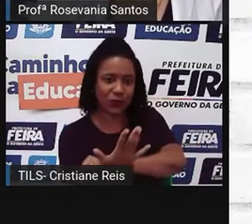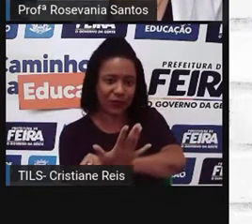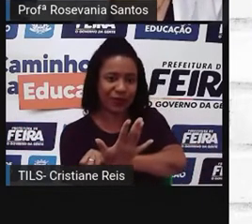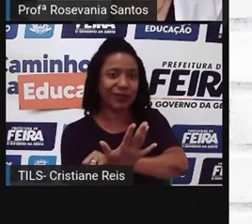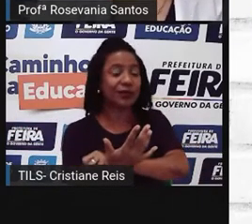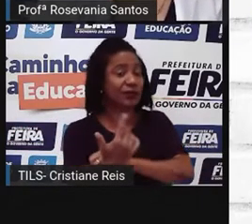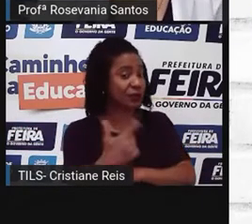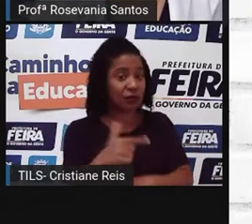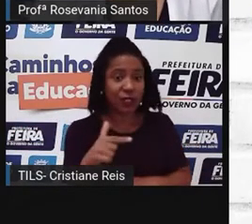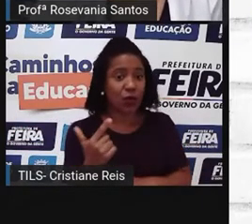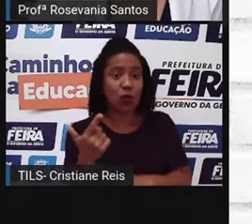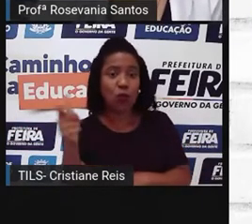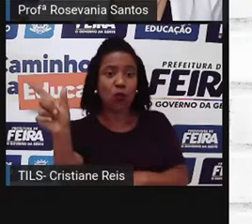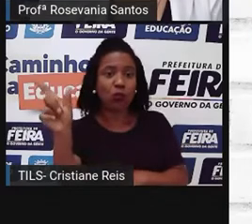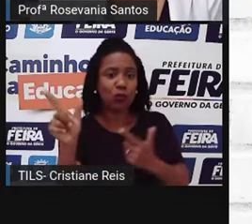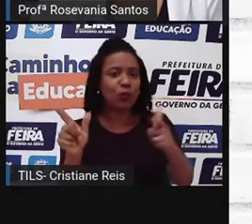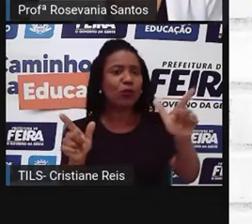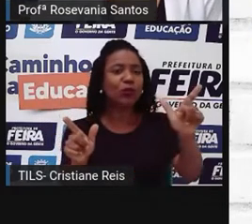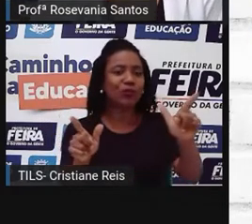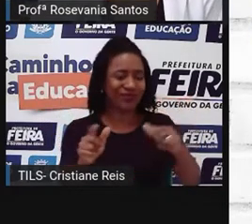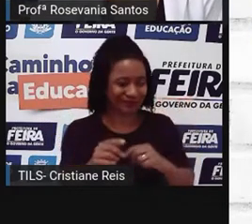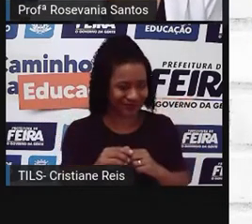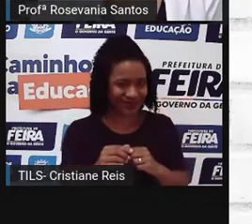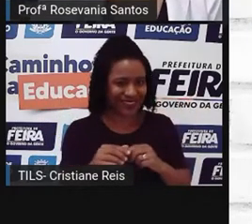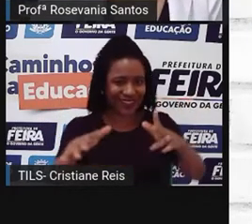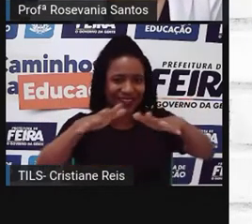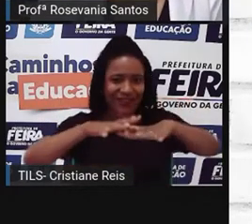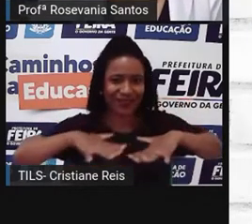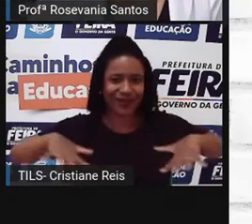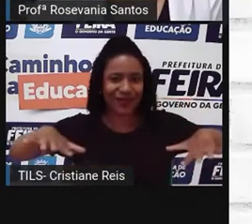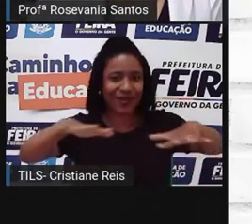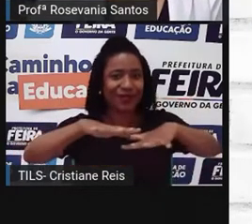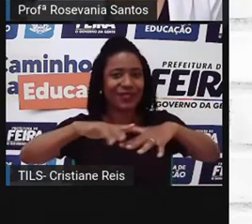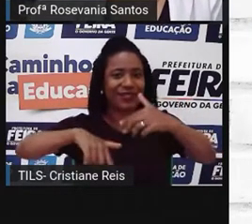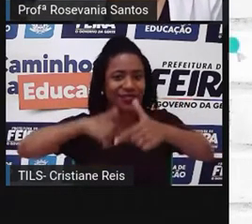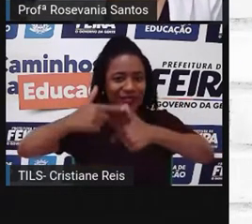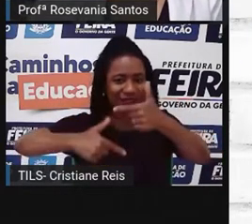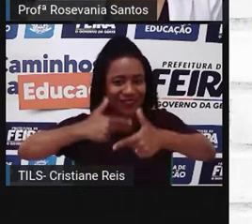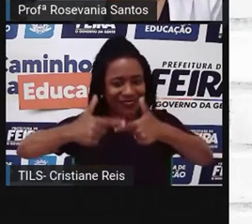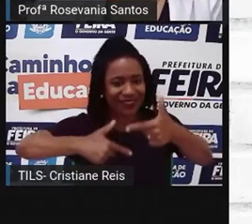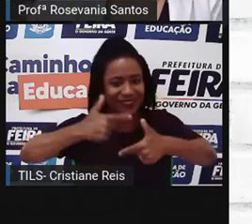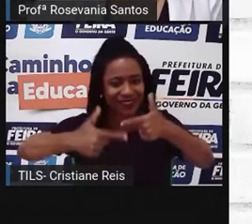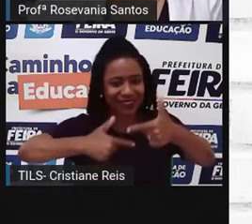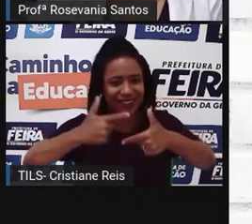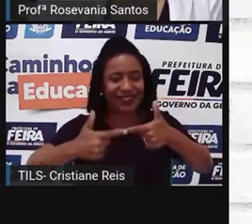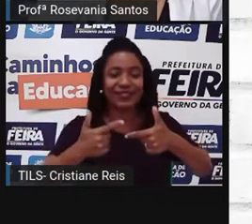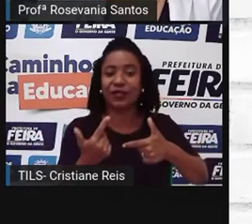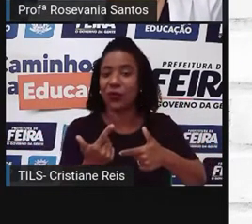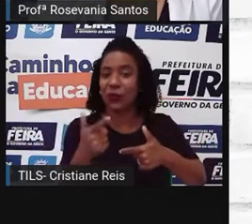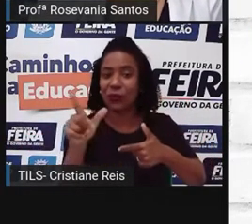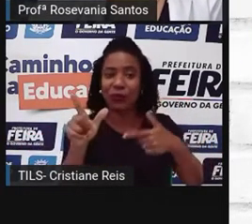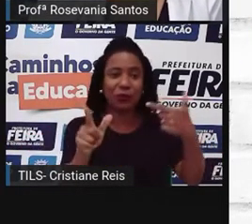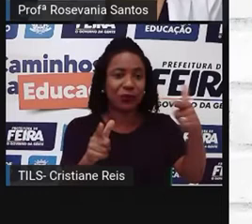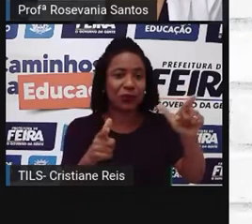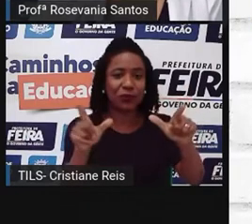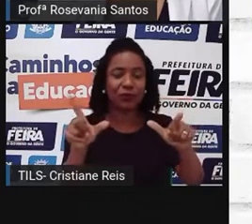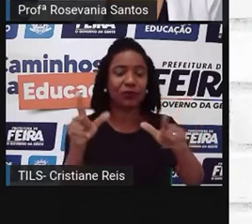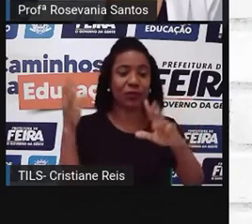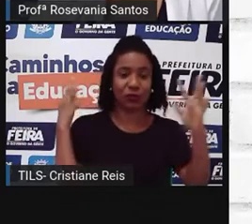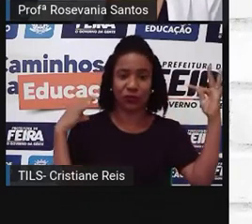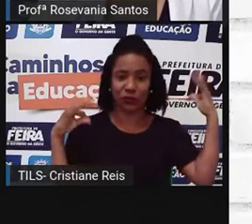sendo uma atividade, né? Do espaço do campo, né? Do espaço rural. É exatamente essa questão, né? Do